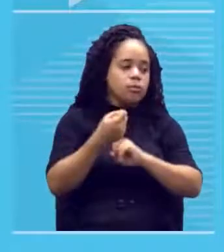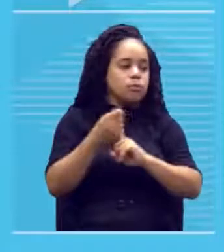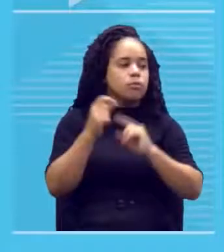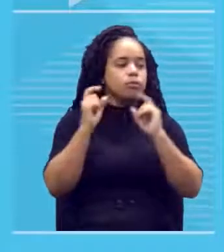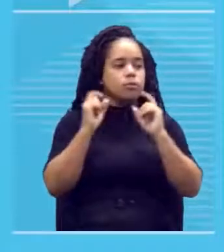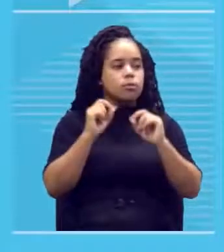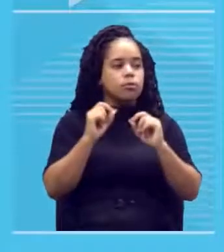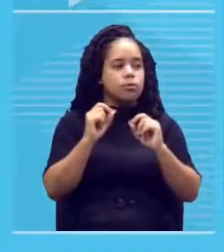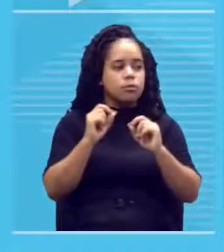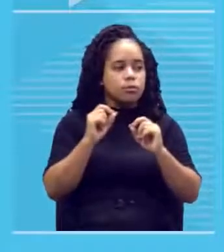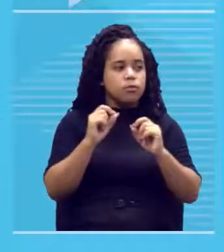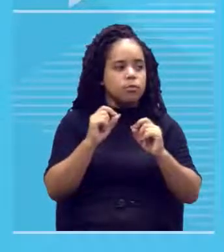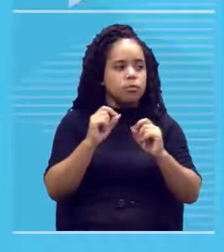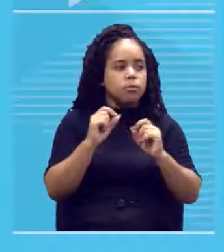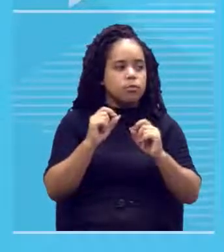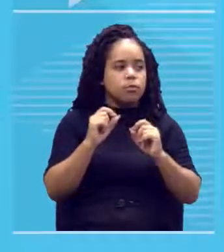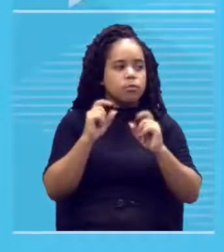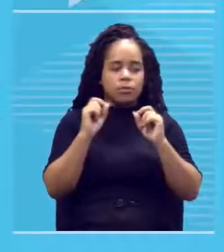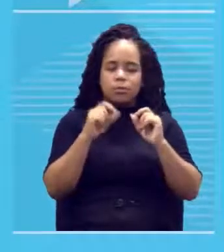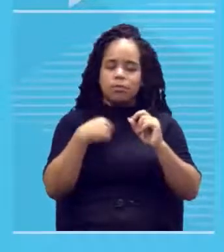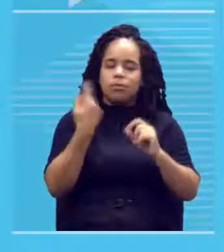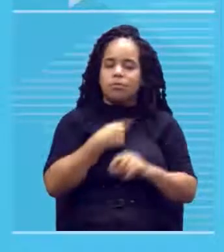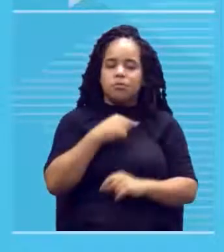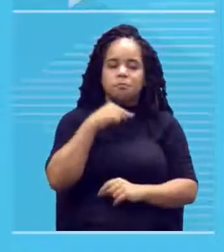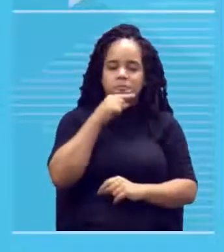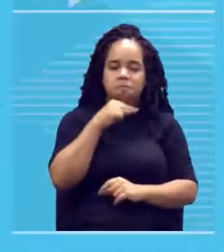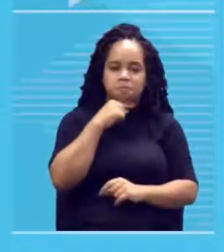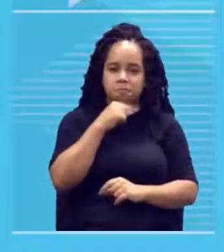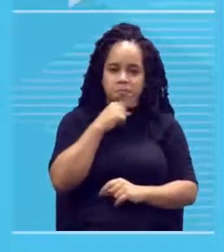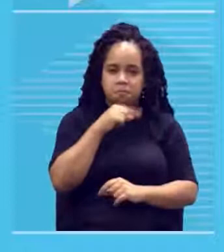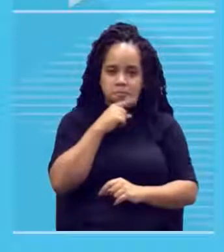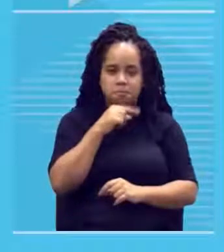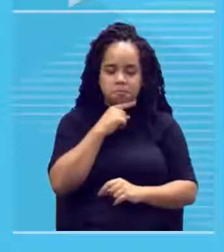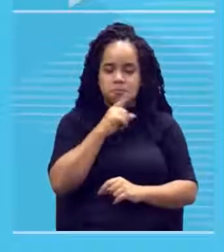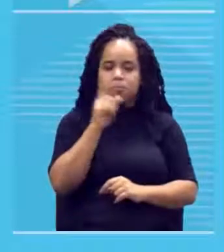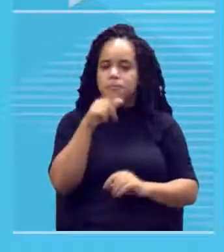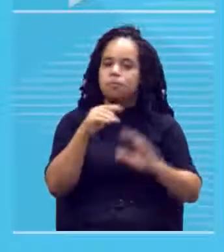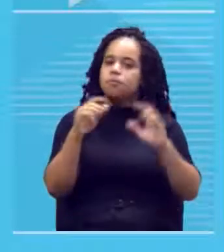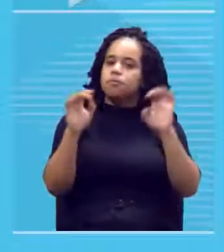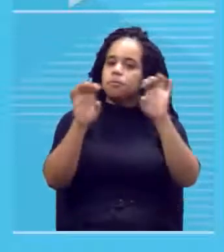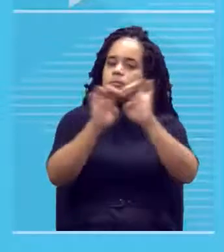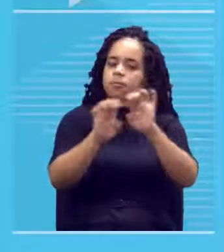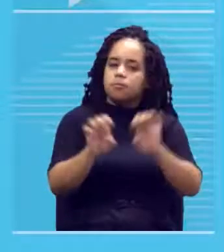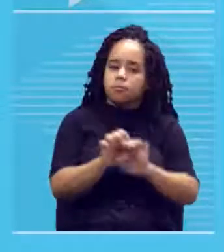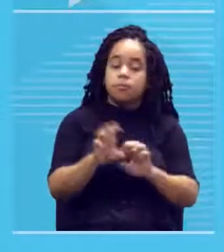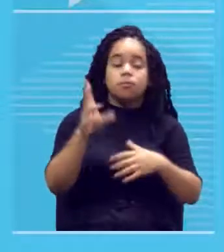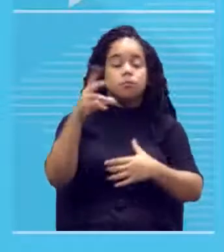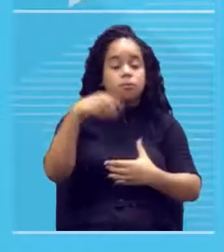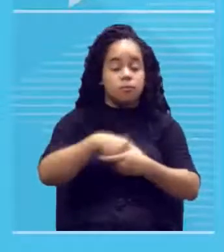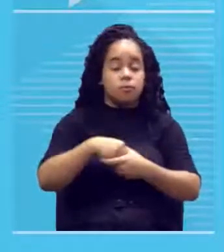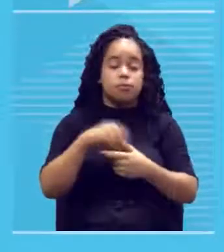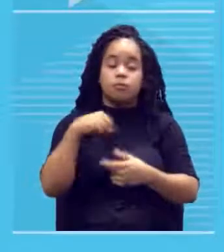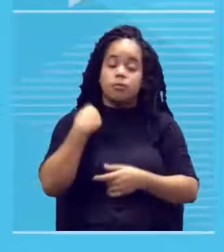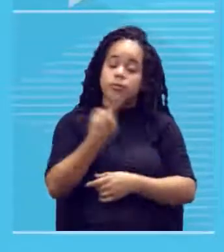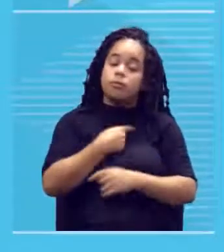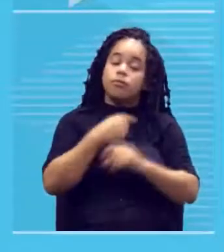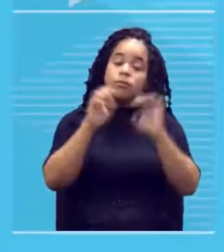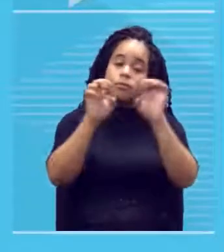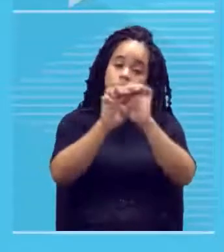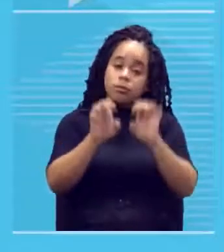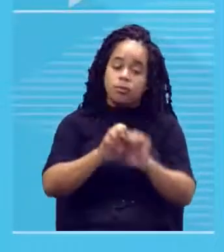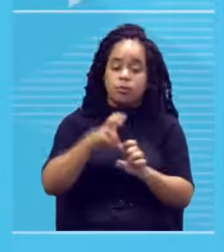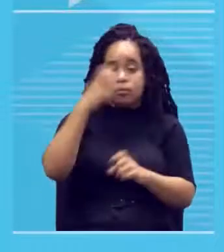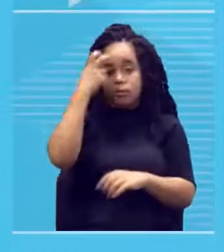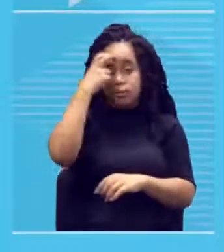a gente nem questiona. Vamos dizer assim, é estrutural. Está na nossa estrutura social-cultural